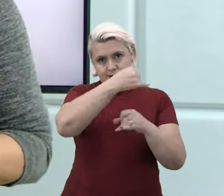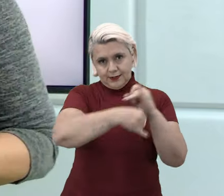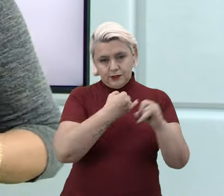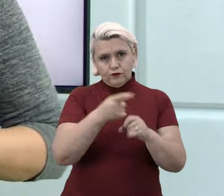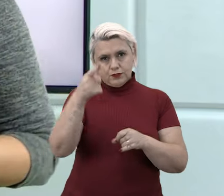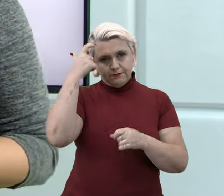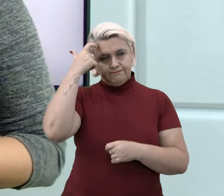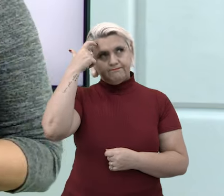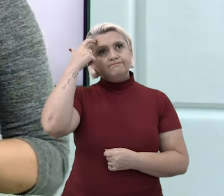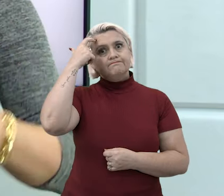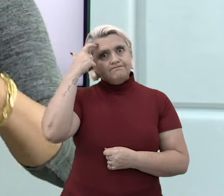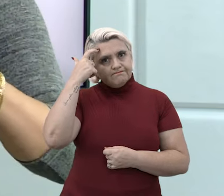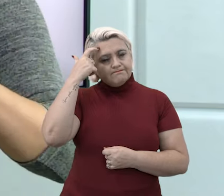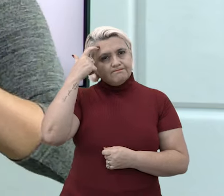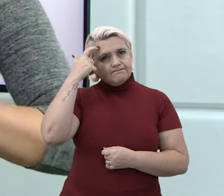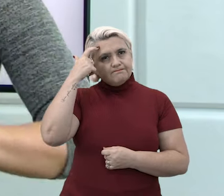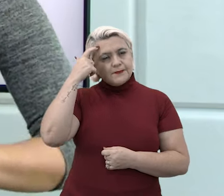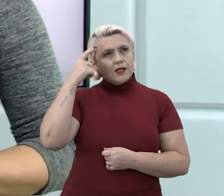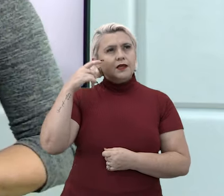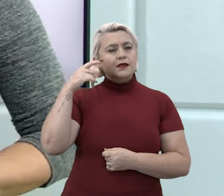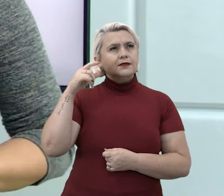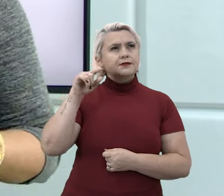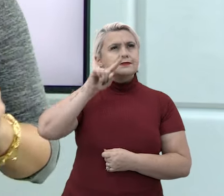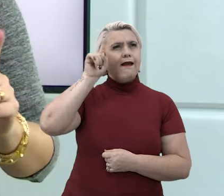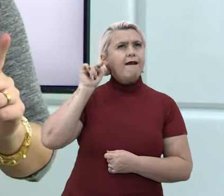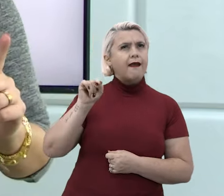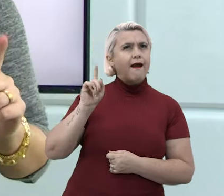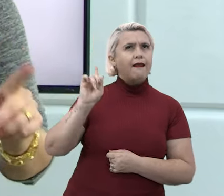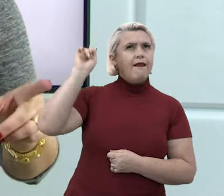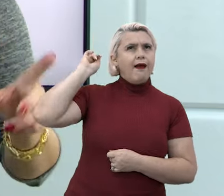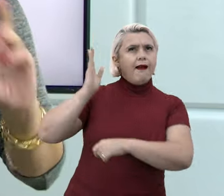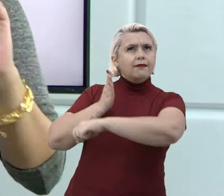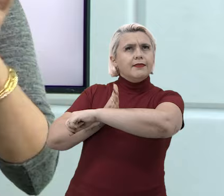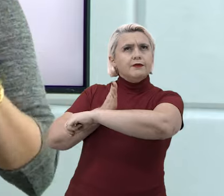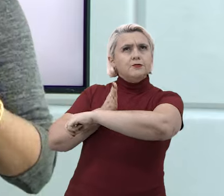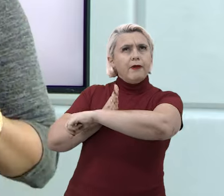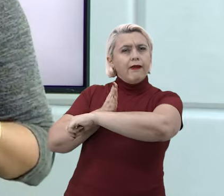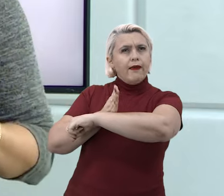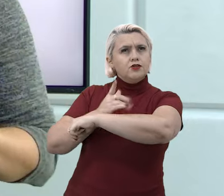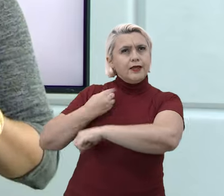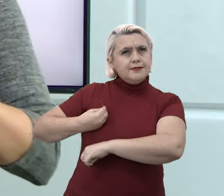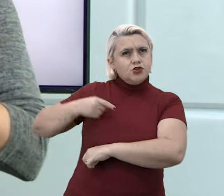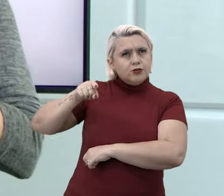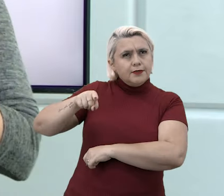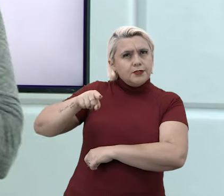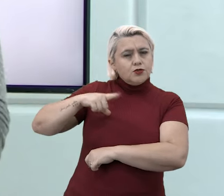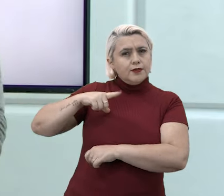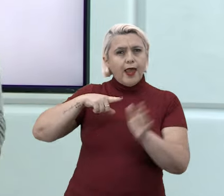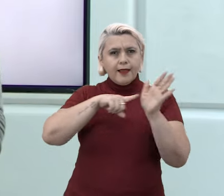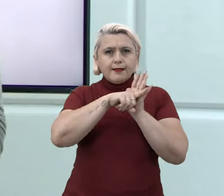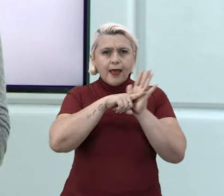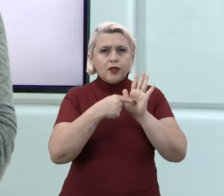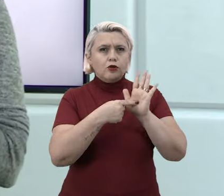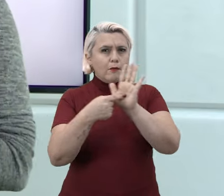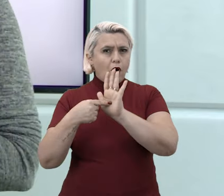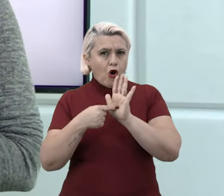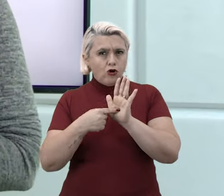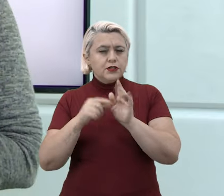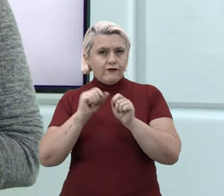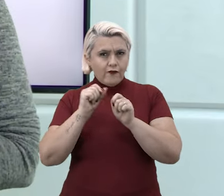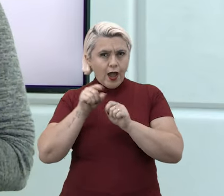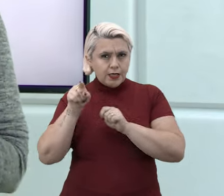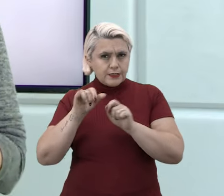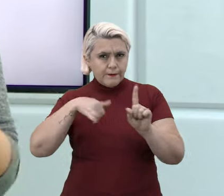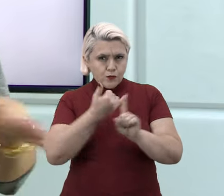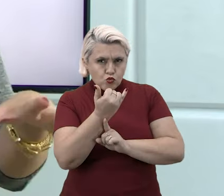pensa, hum, será que lá na Idade Média existia isso? E se você tem algum dado que demonstre que existia, tem